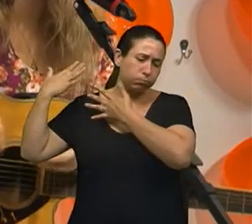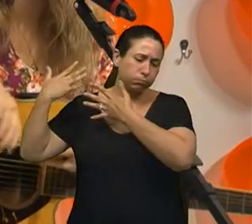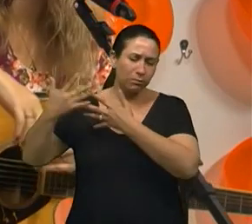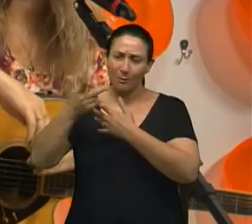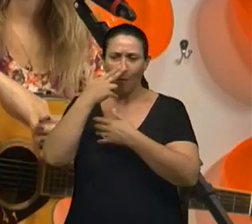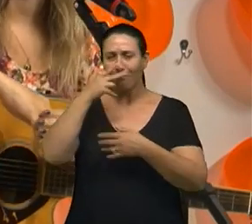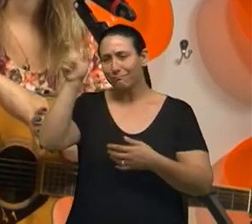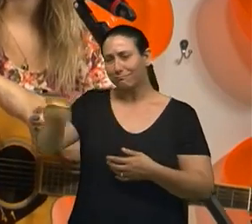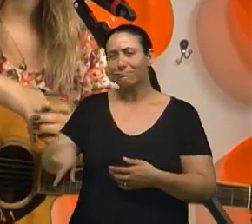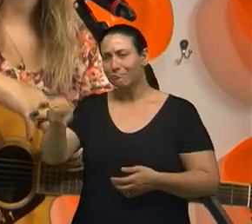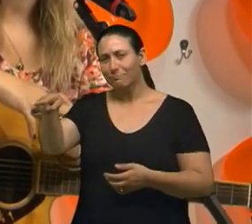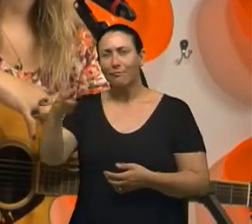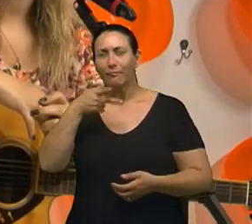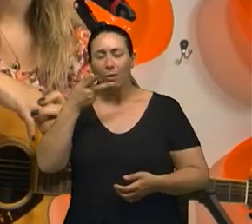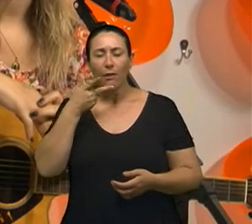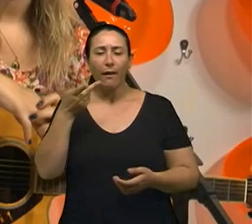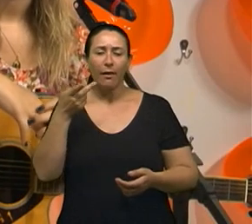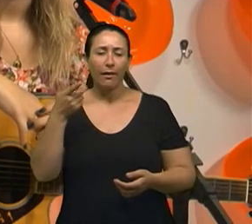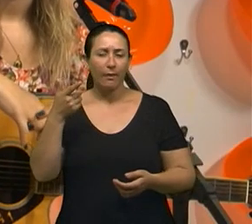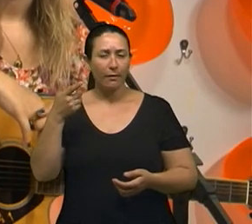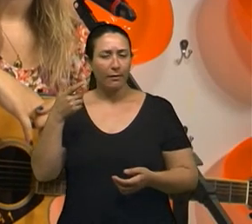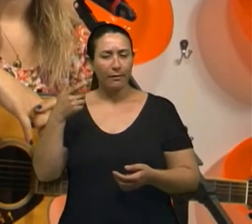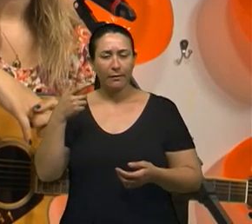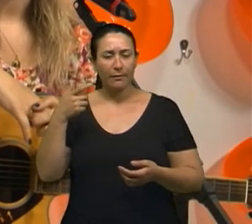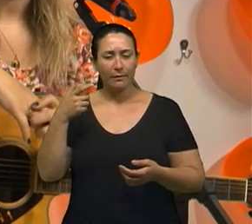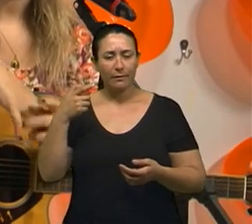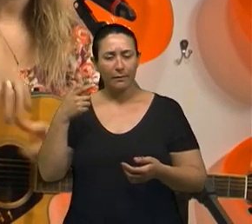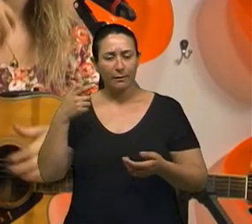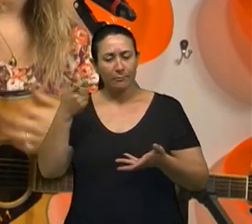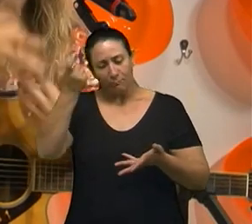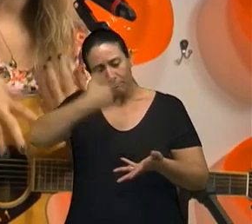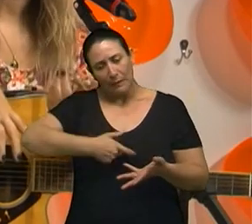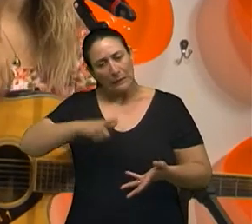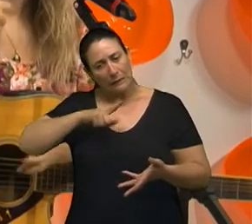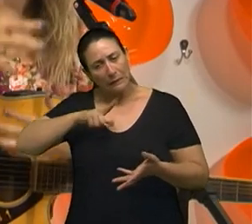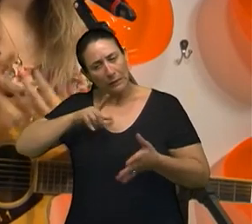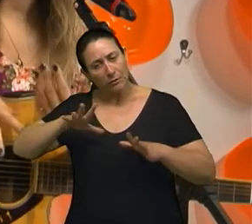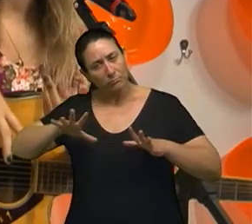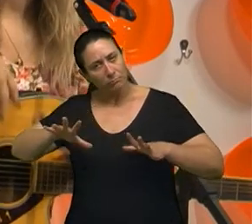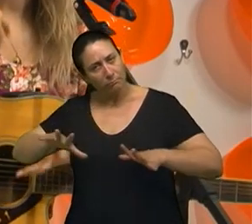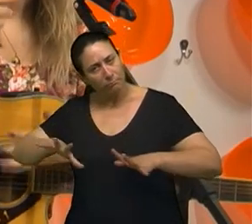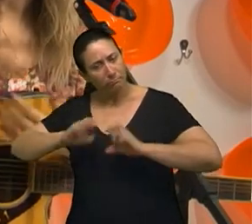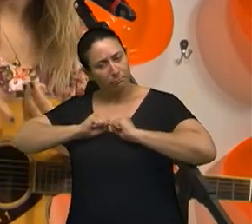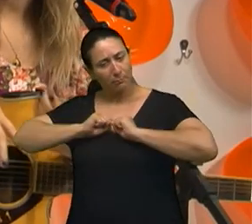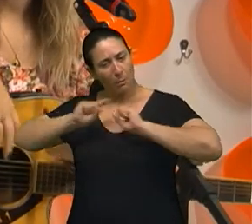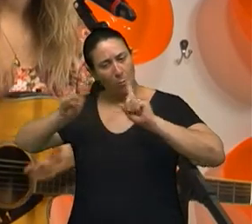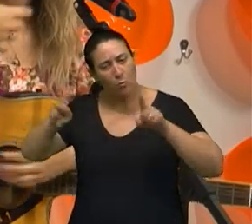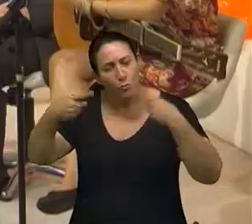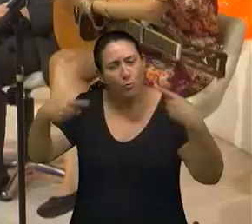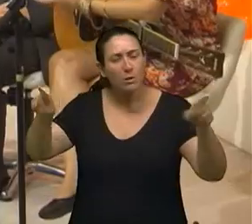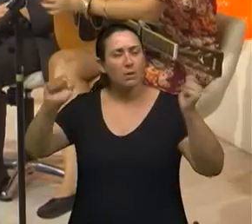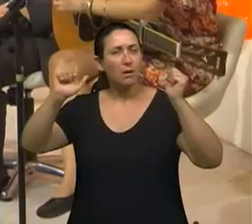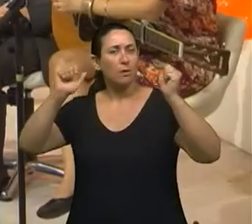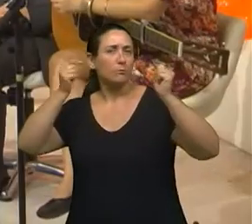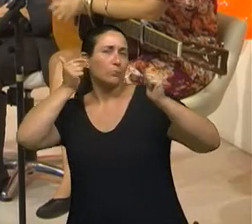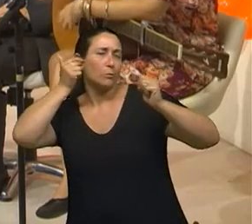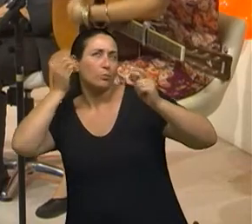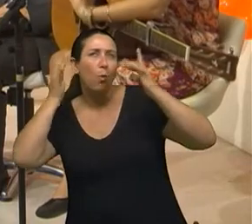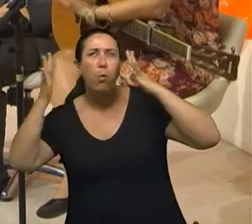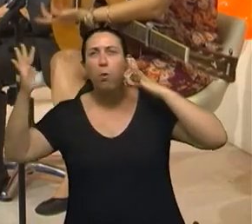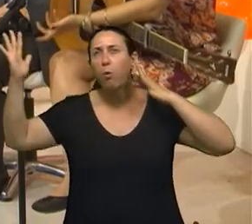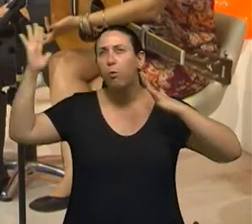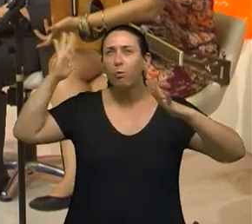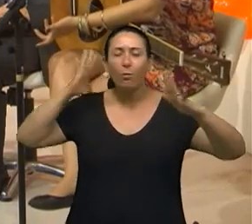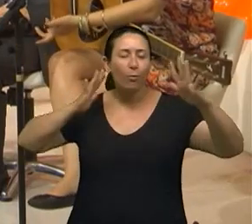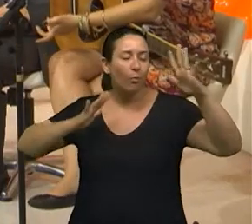falando, assim, que a pessoa carrega dentro dela música, sonoridades, experiências. É uma